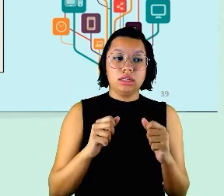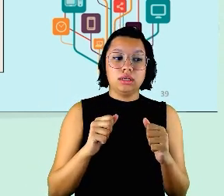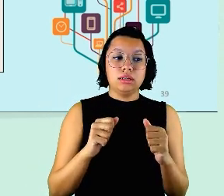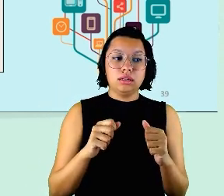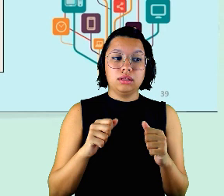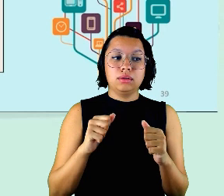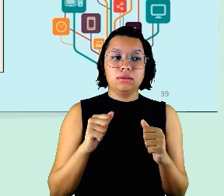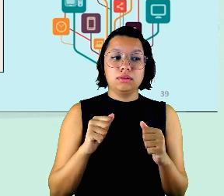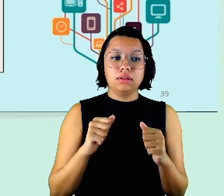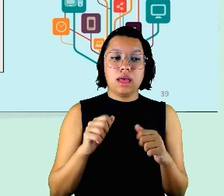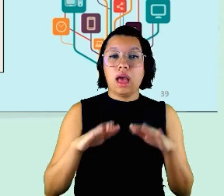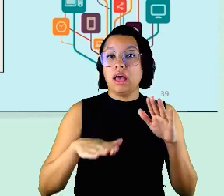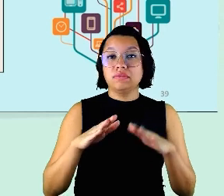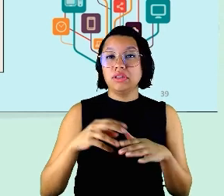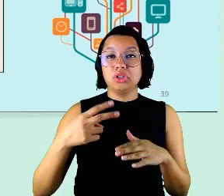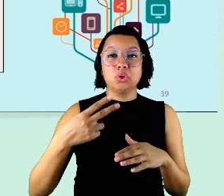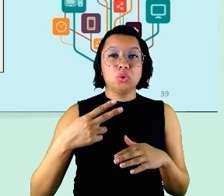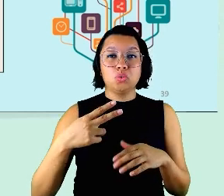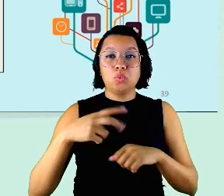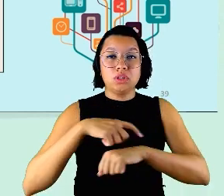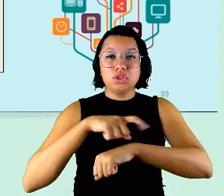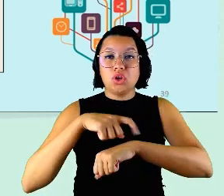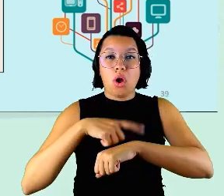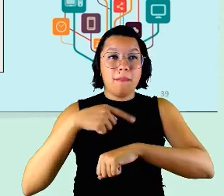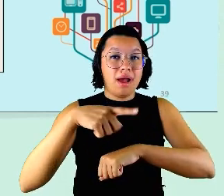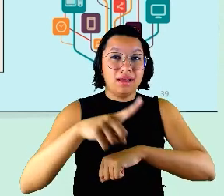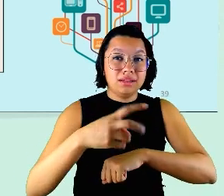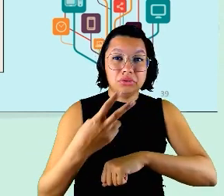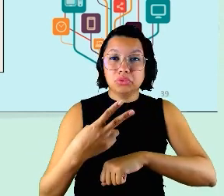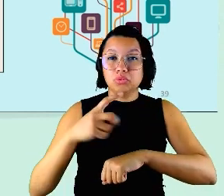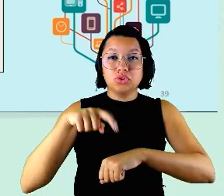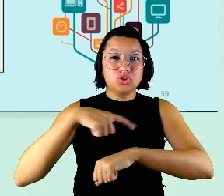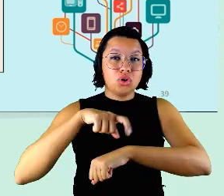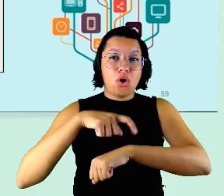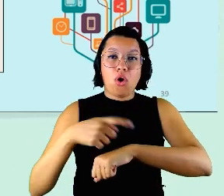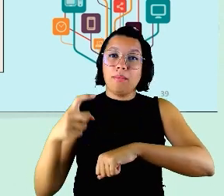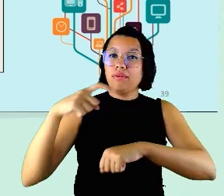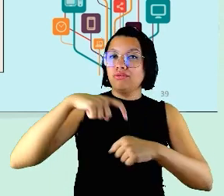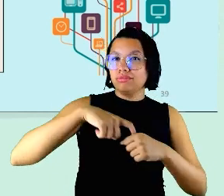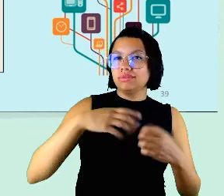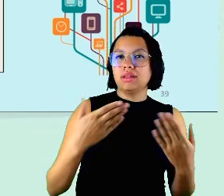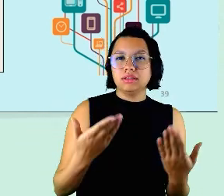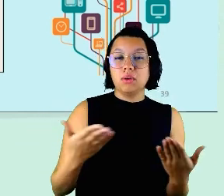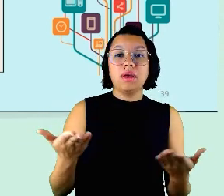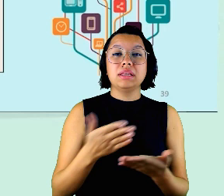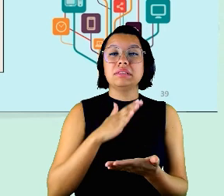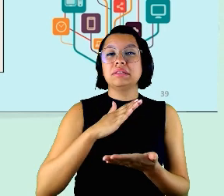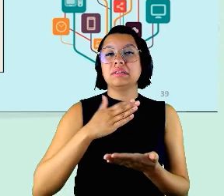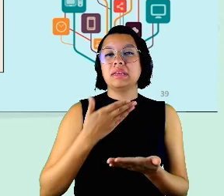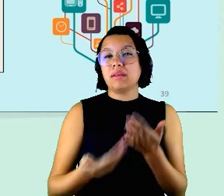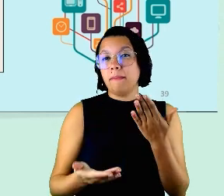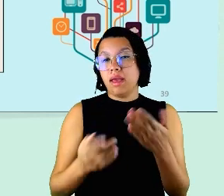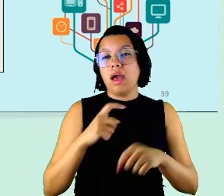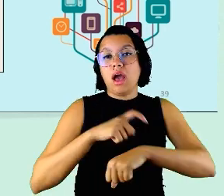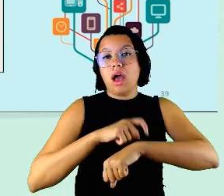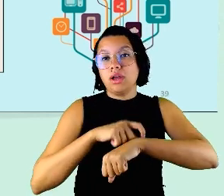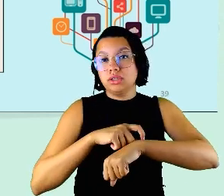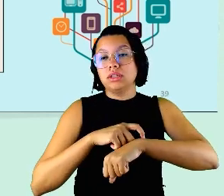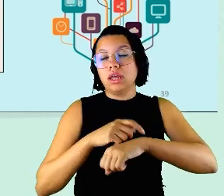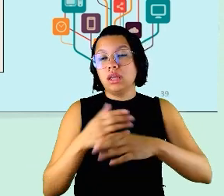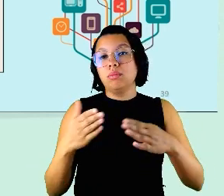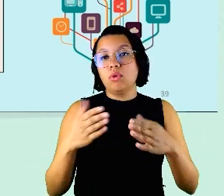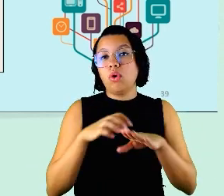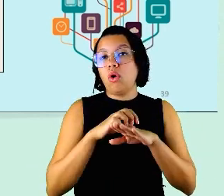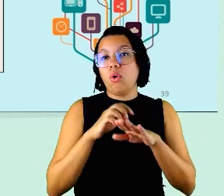do momento pra ir duas pra voltar então esse gasto com essa questão e se você